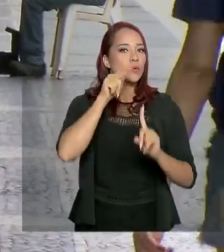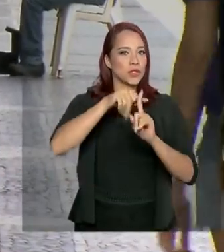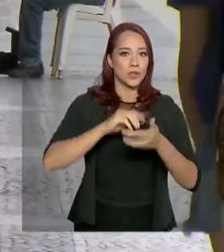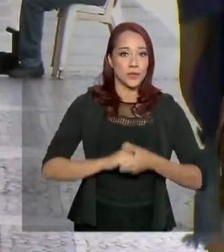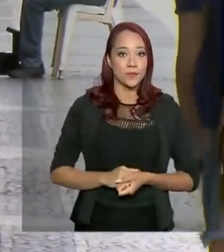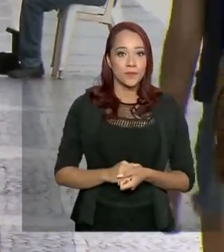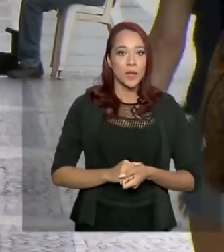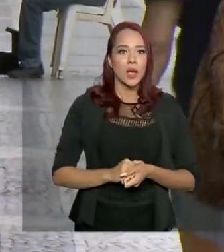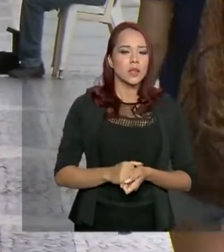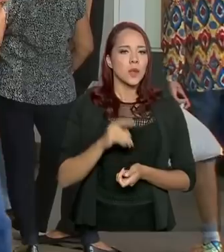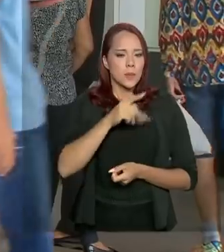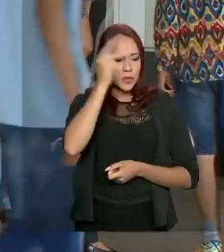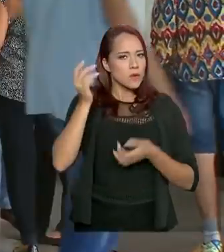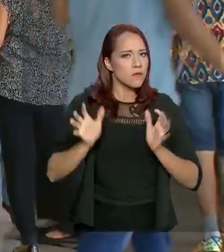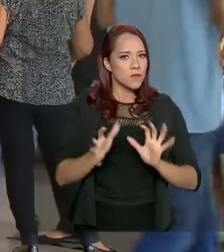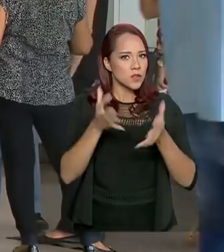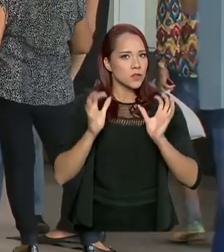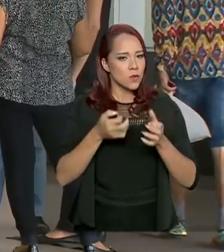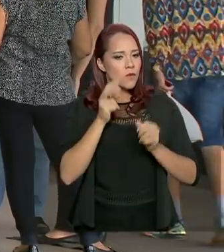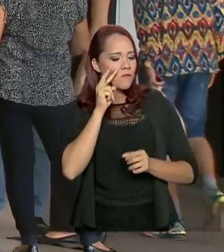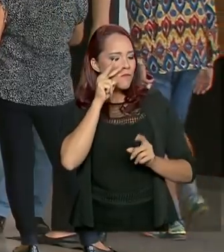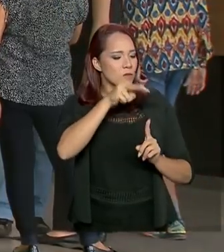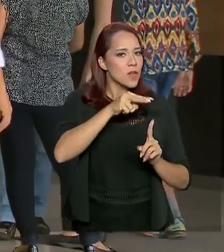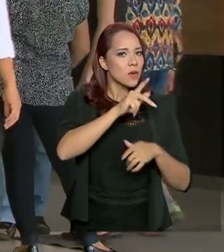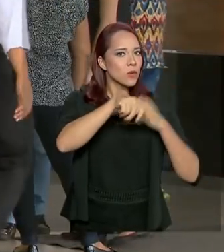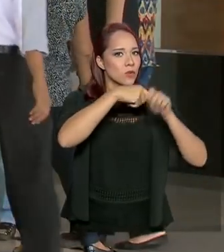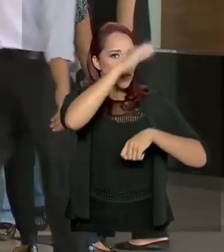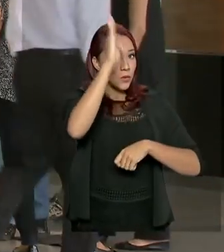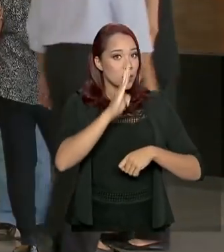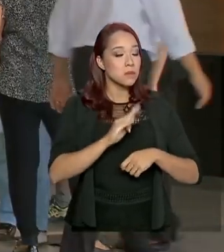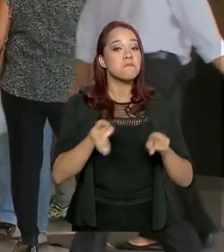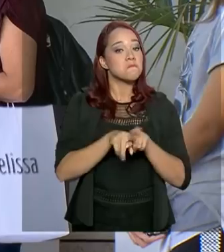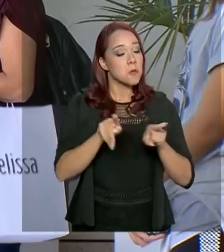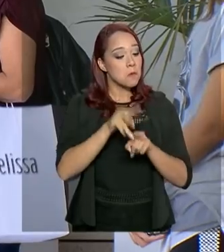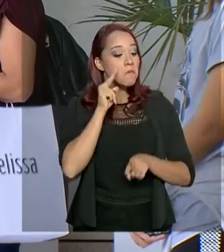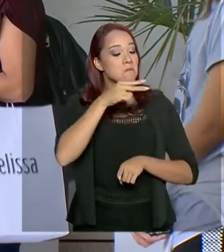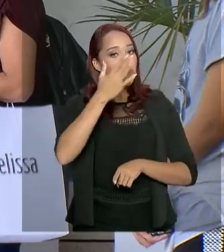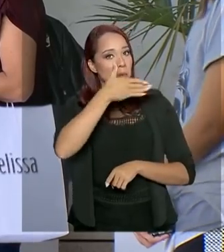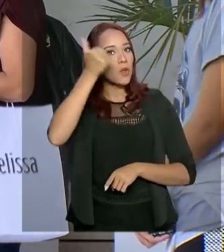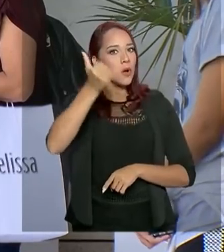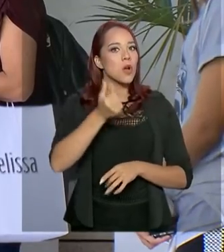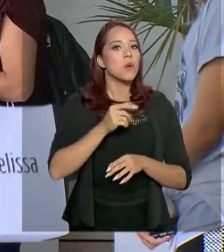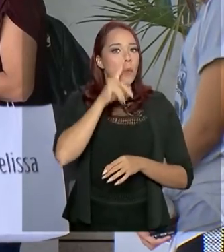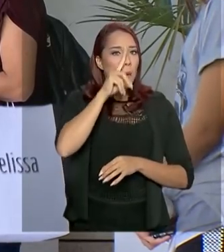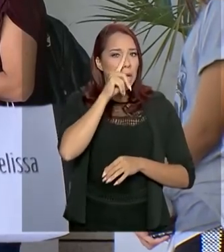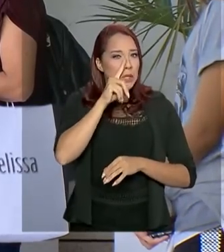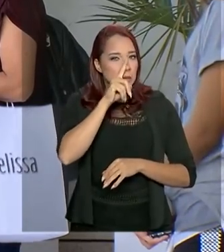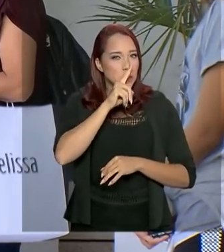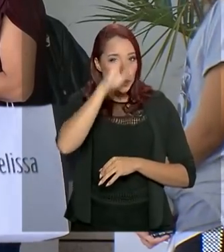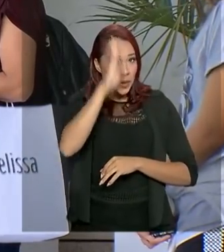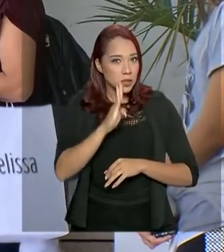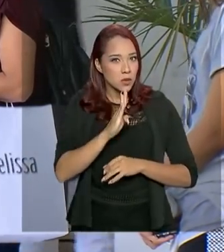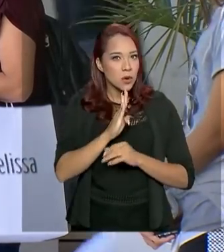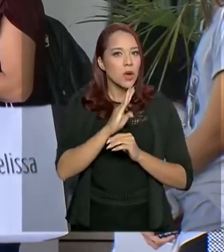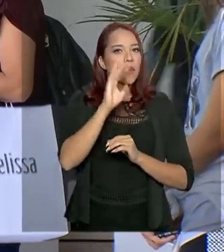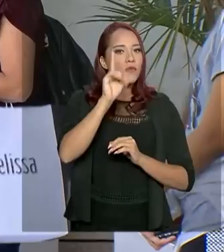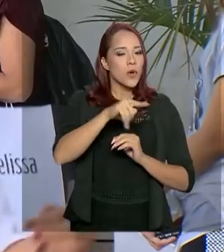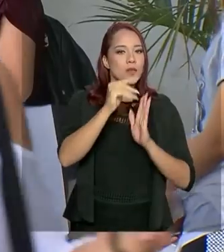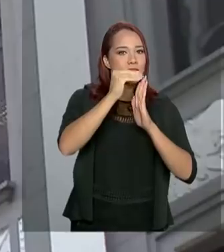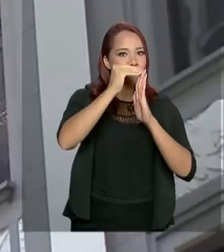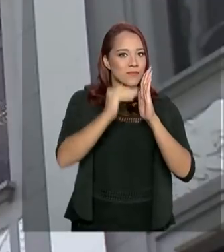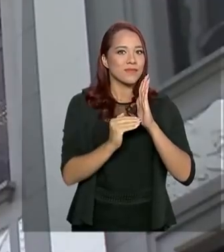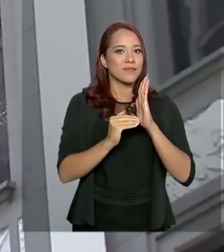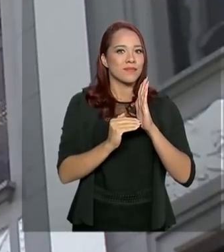que os investidores internacionais têm da economia brasileira também melhorou. O risco país registrado neste ano foi mais